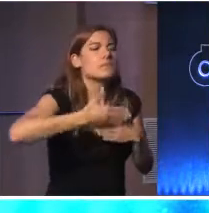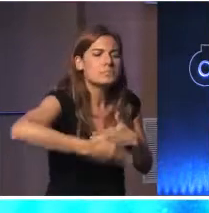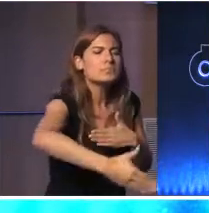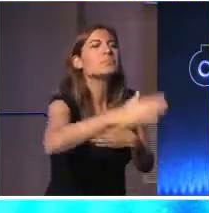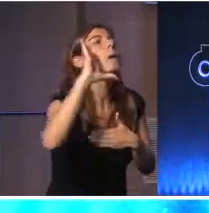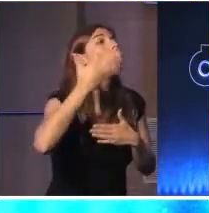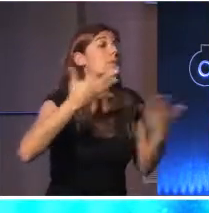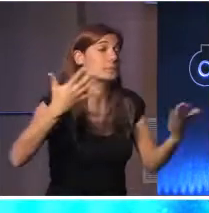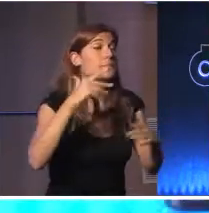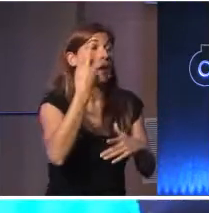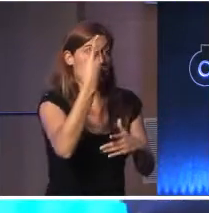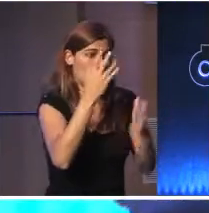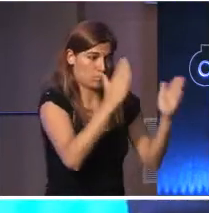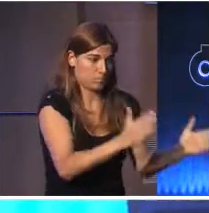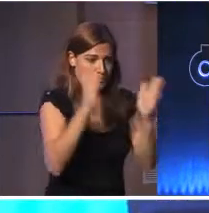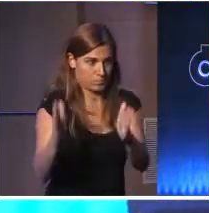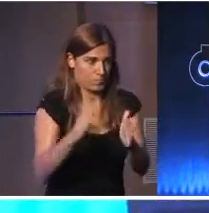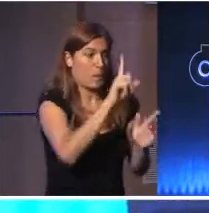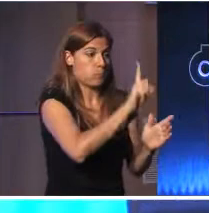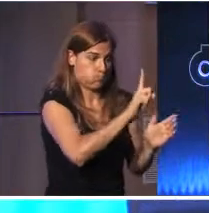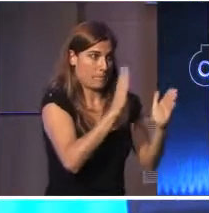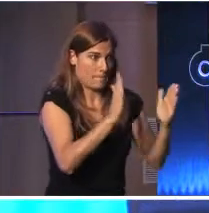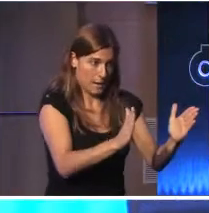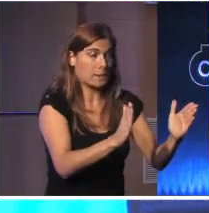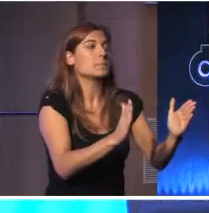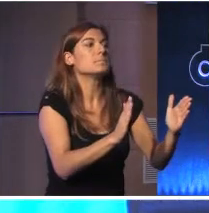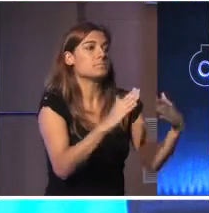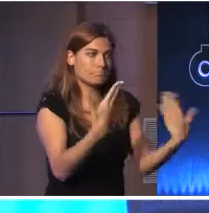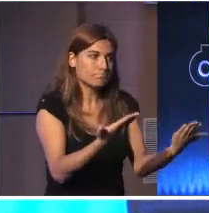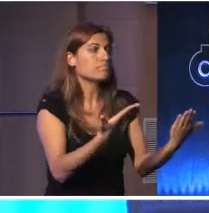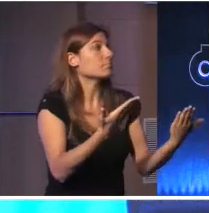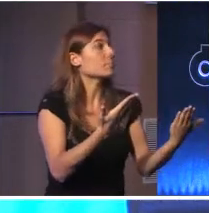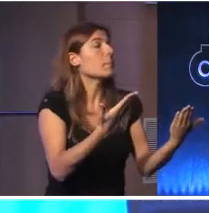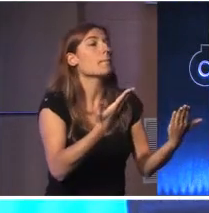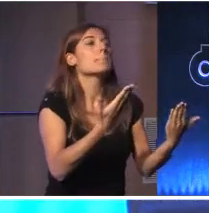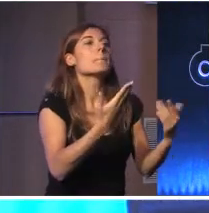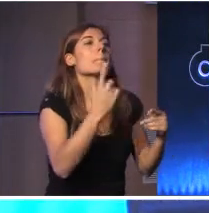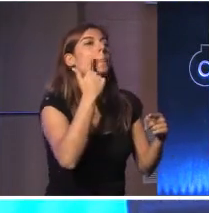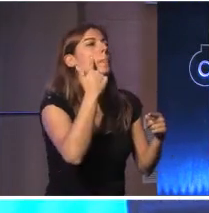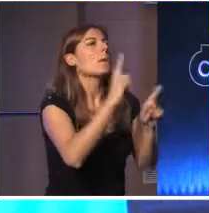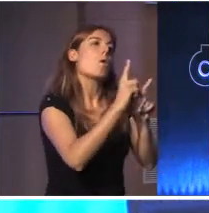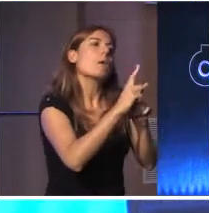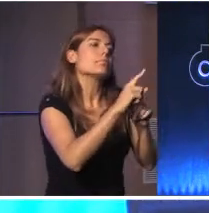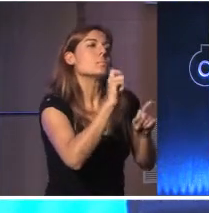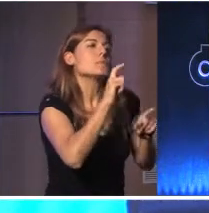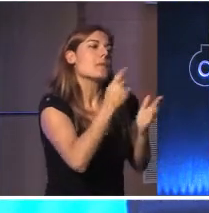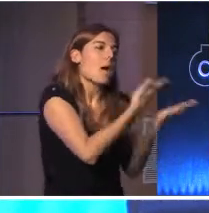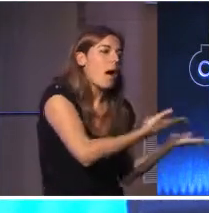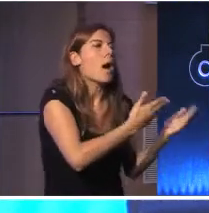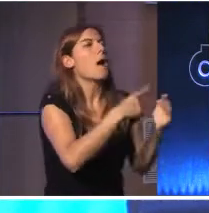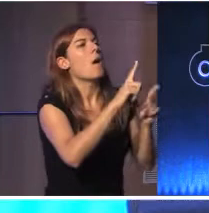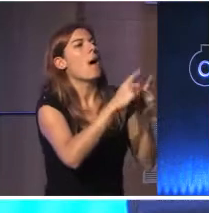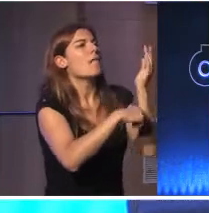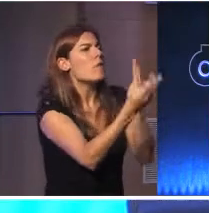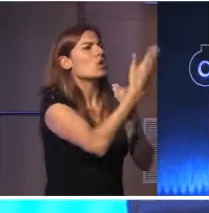entretanto? Temos duas partes. Temos uma primeira parte em que vamos dar voz a instituições, organizações, a